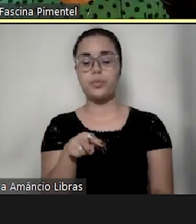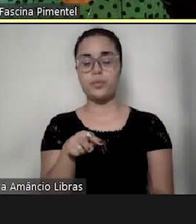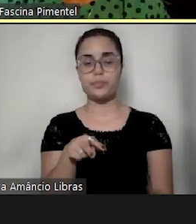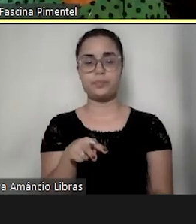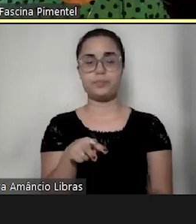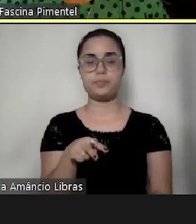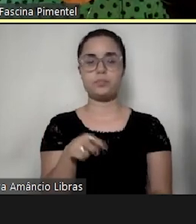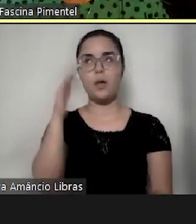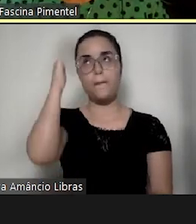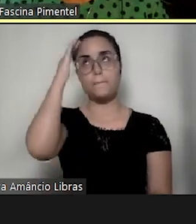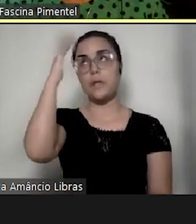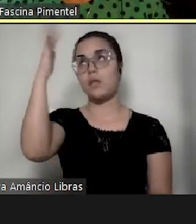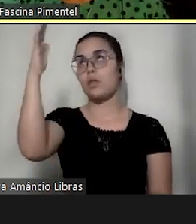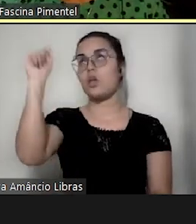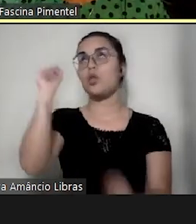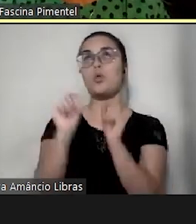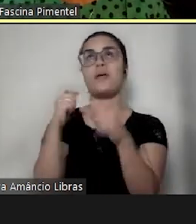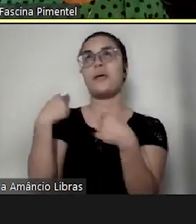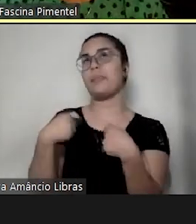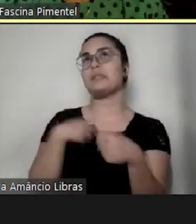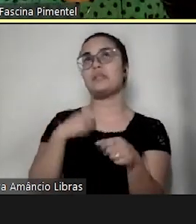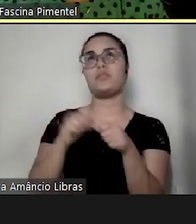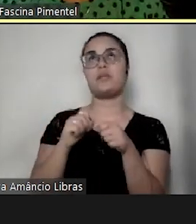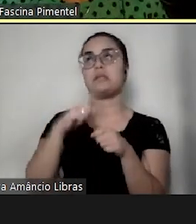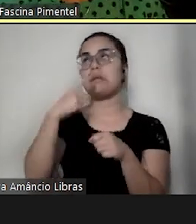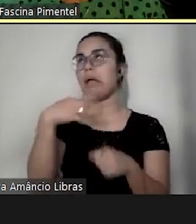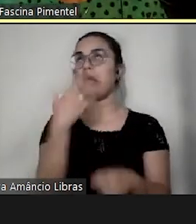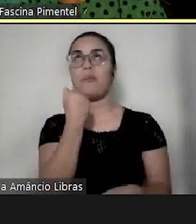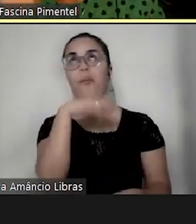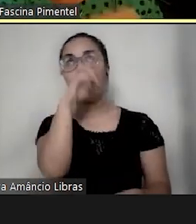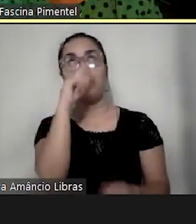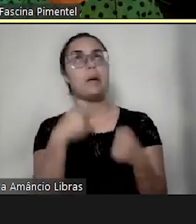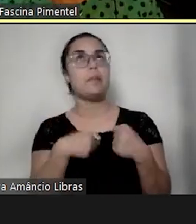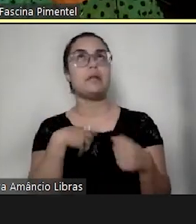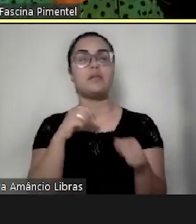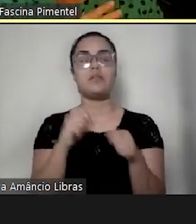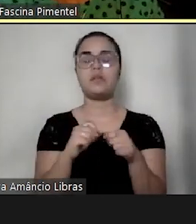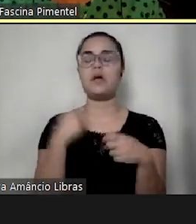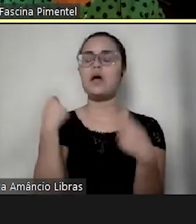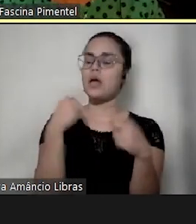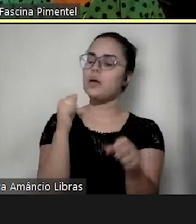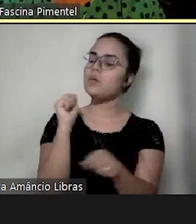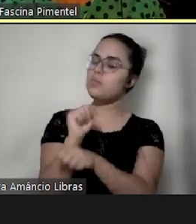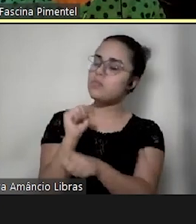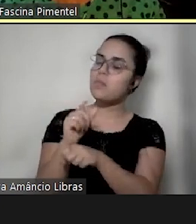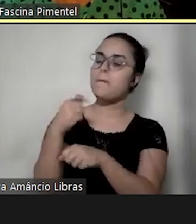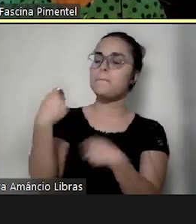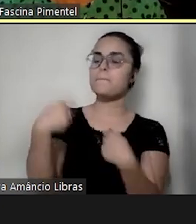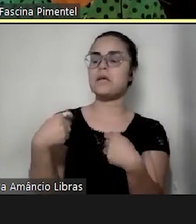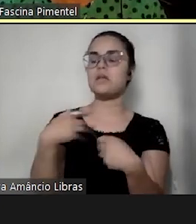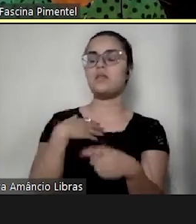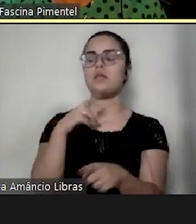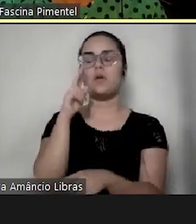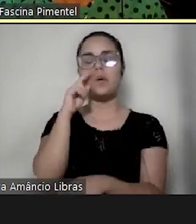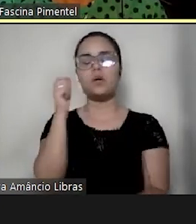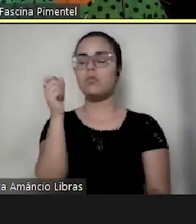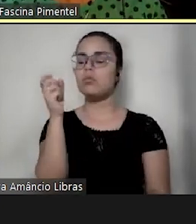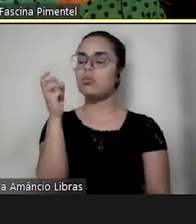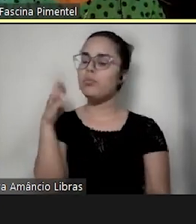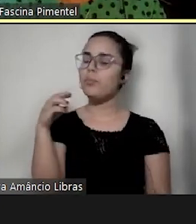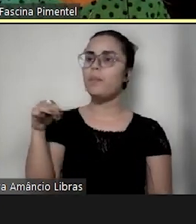no que eu tenho que fazer, no almoço que eu tenho que fazer, eu tenho que parar alguns minutos ali pra observar meu filho,